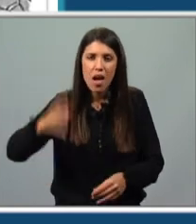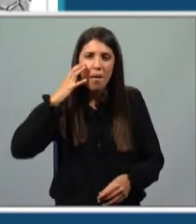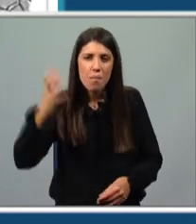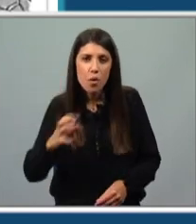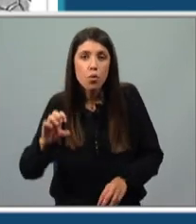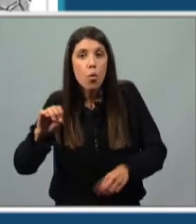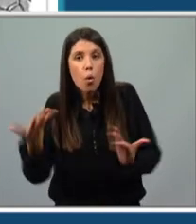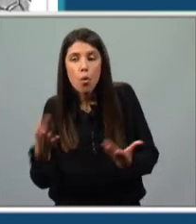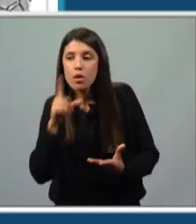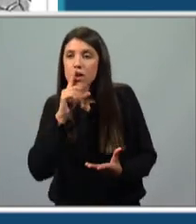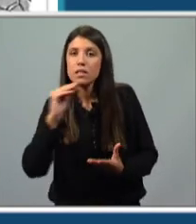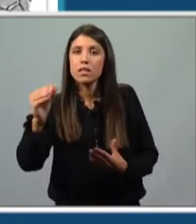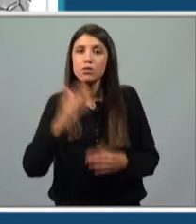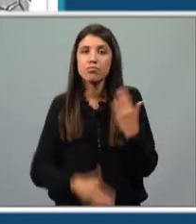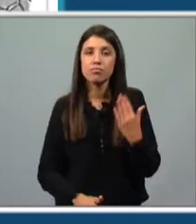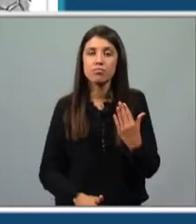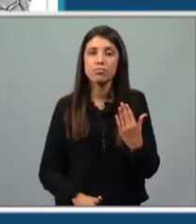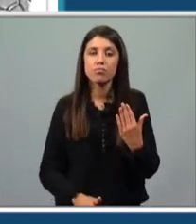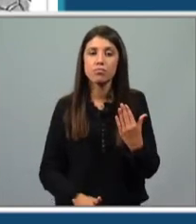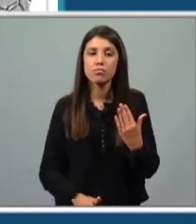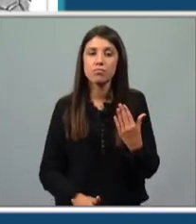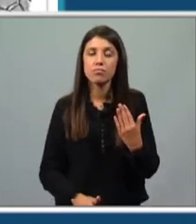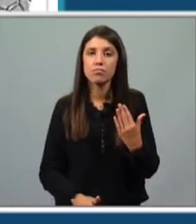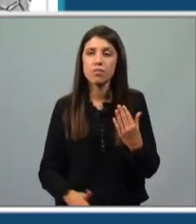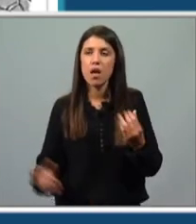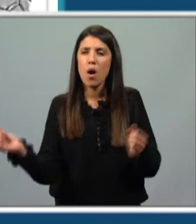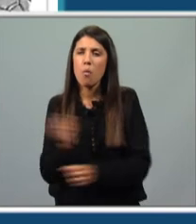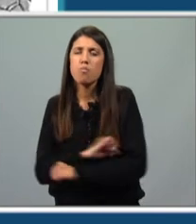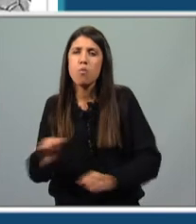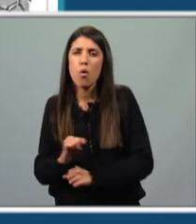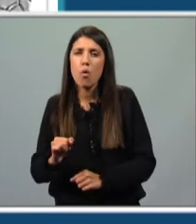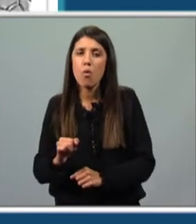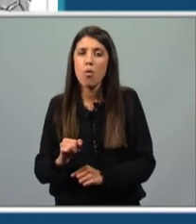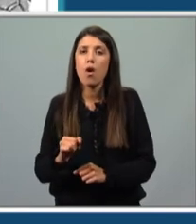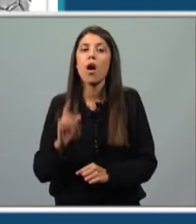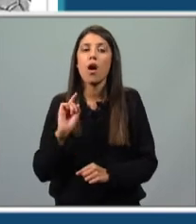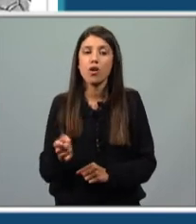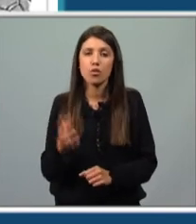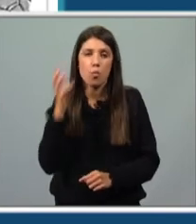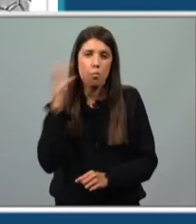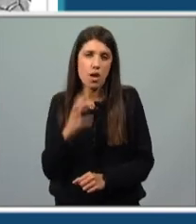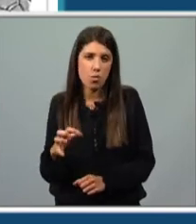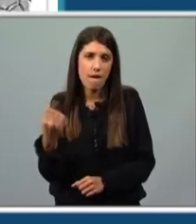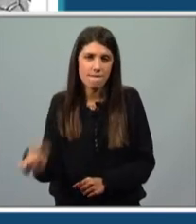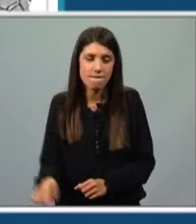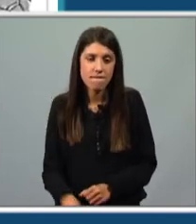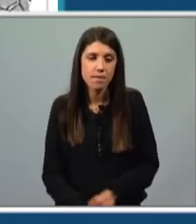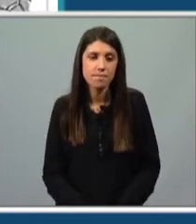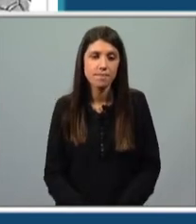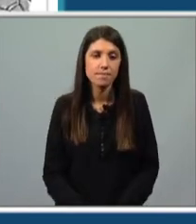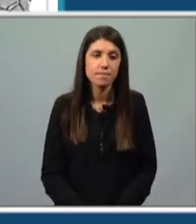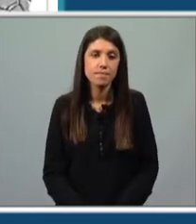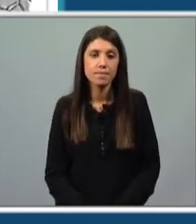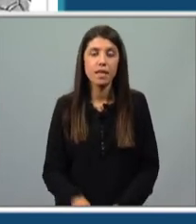um repentino silêncio? Aqueles estrondo imenso e as crepitações. Portanto, muito barulho. Depois,